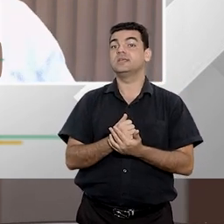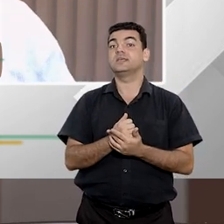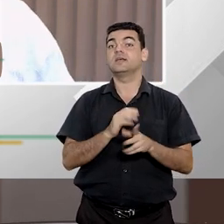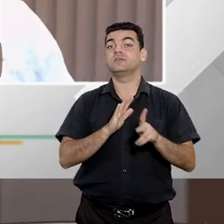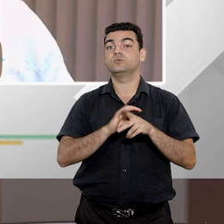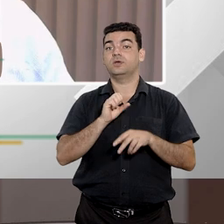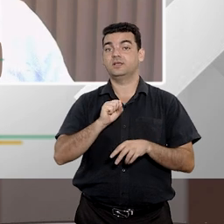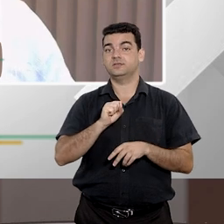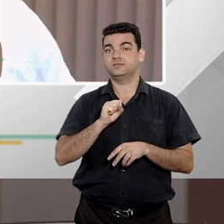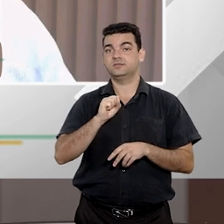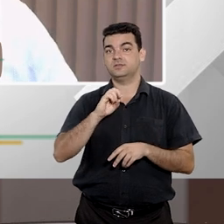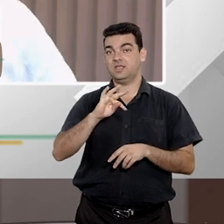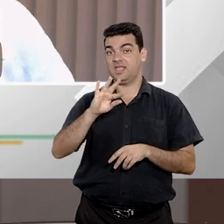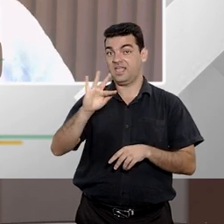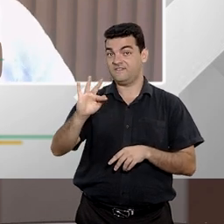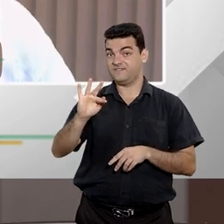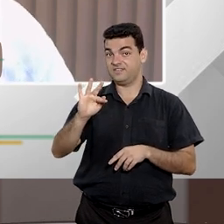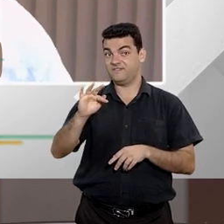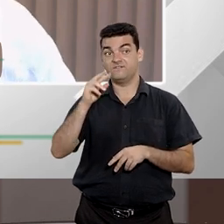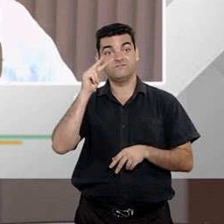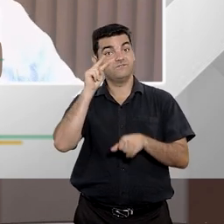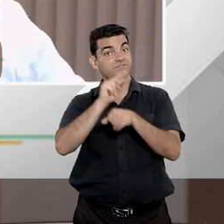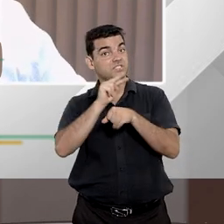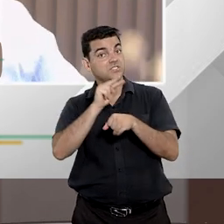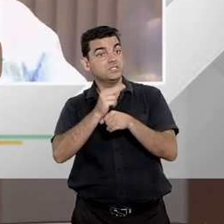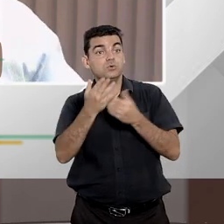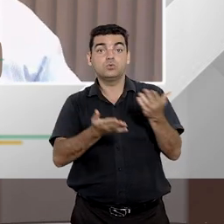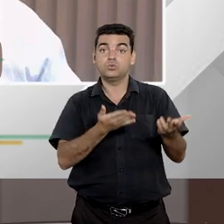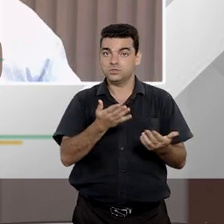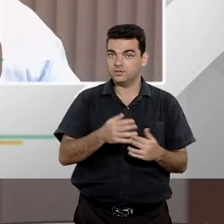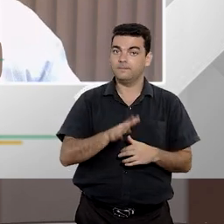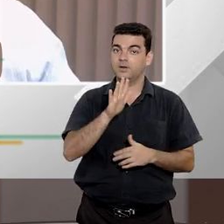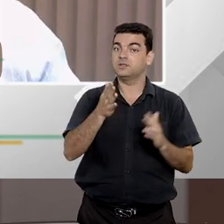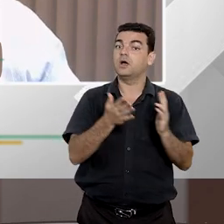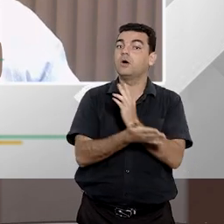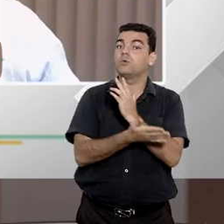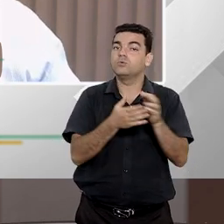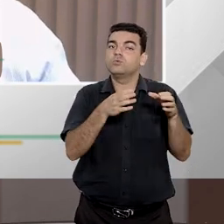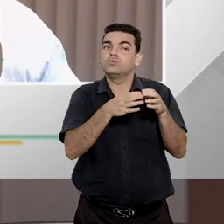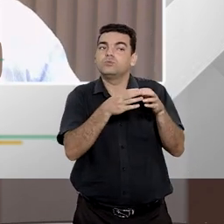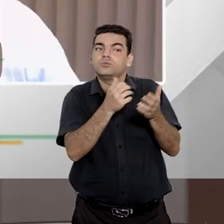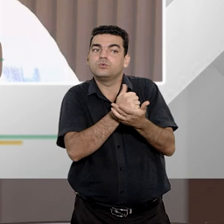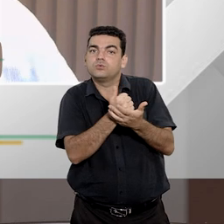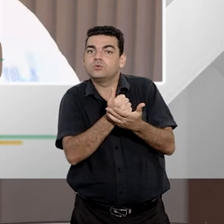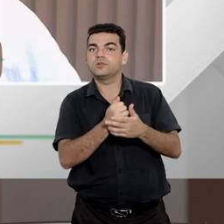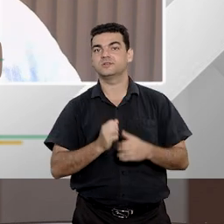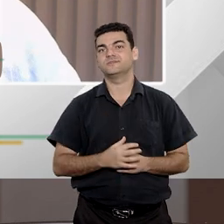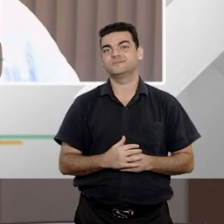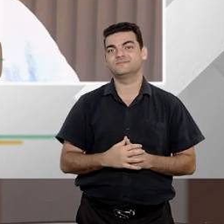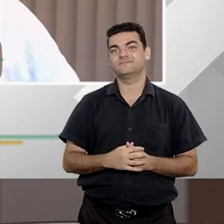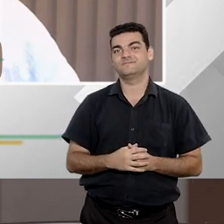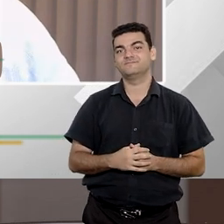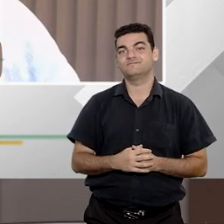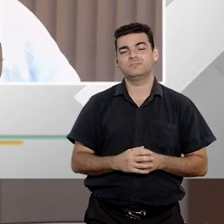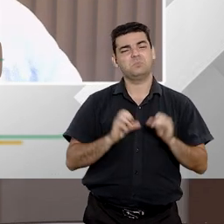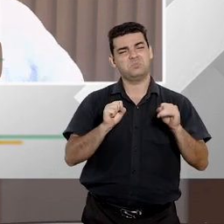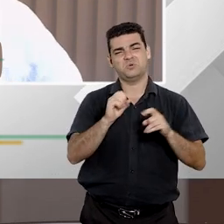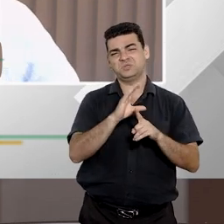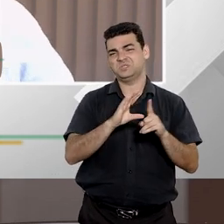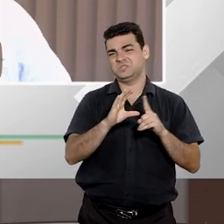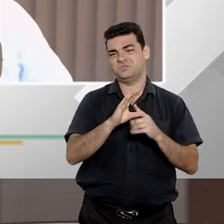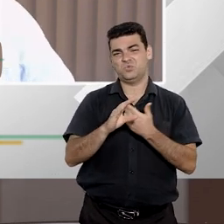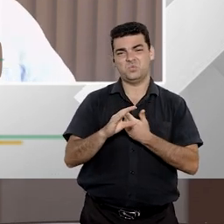pelo Supremo Tribunal Federal e aí nós temos os órgãos que são legitimados para fazer esse controle mas seja na ação civil